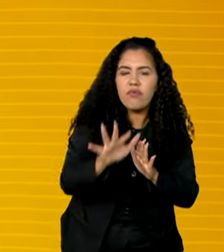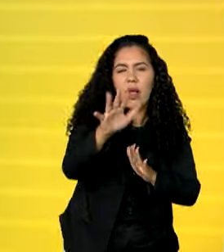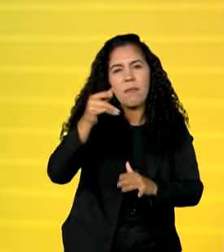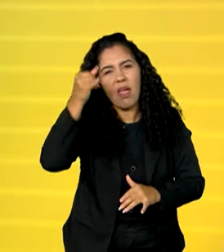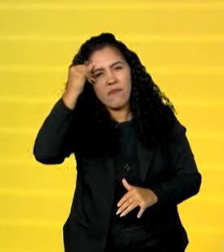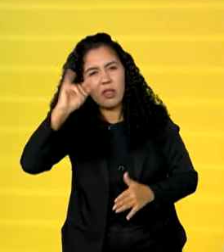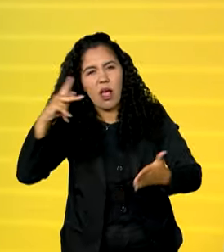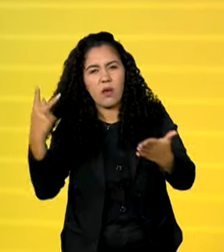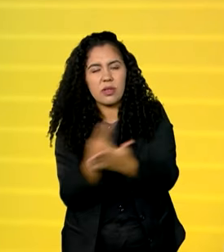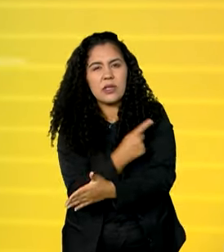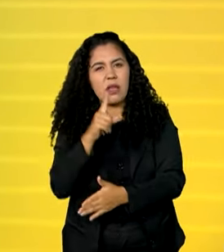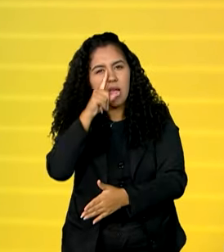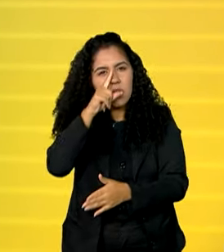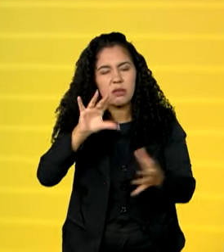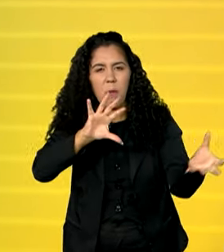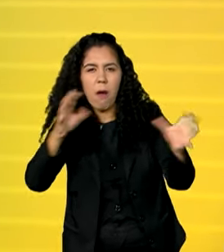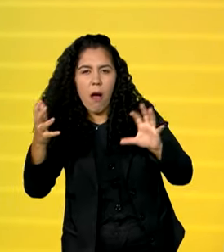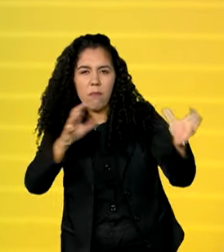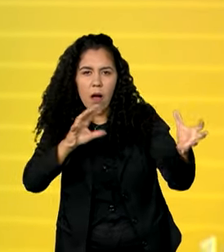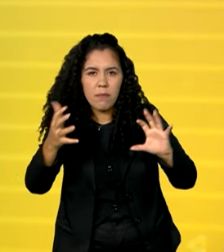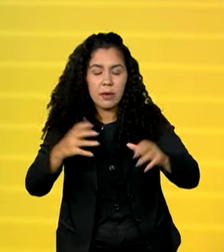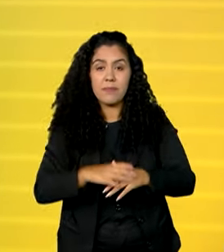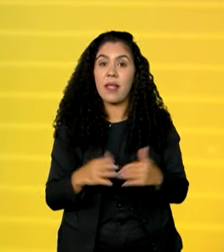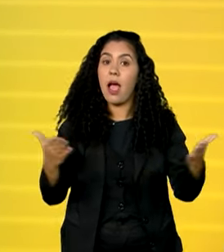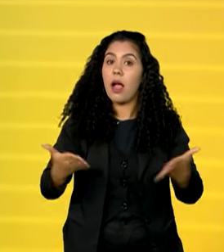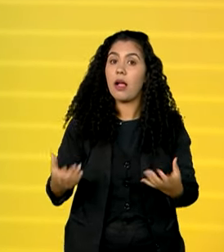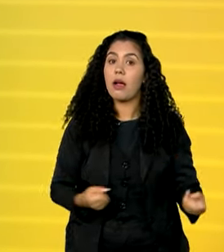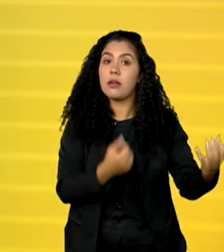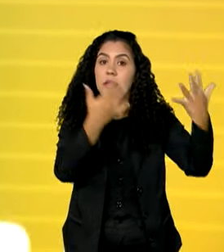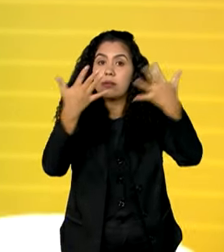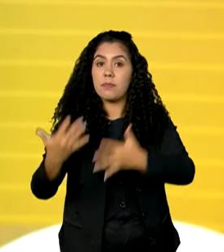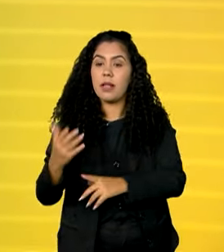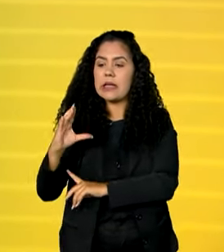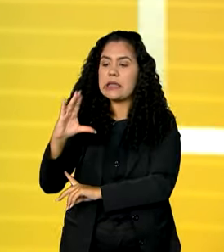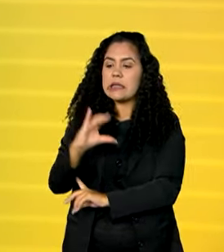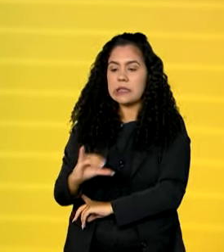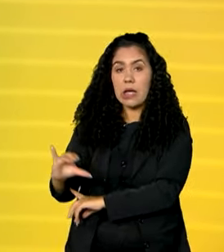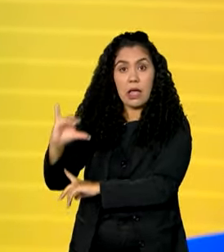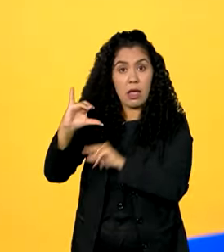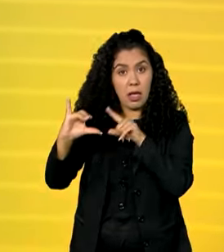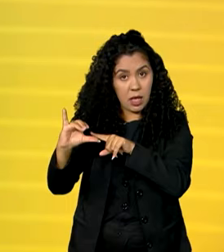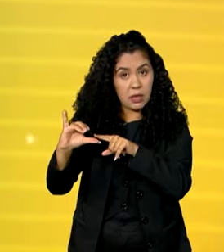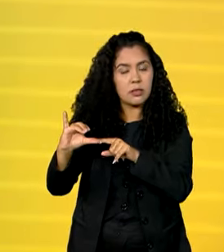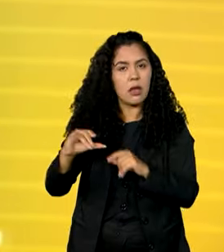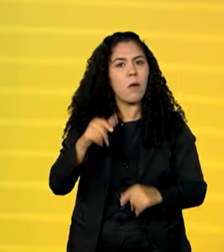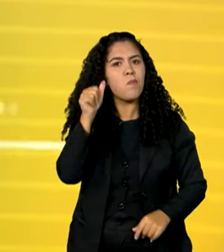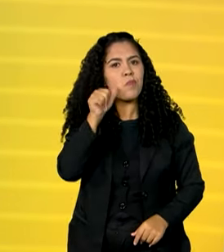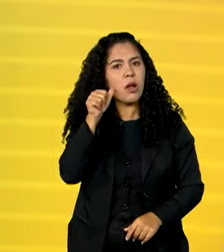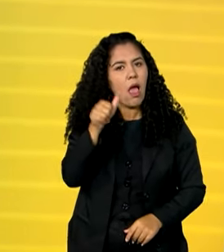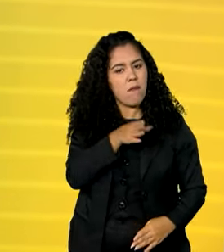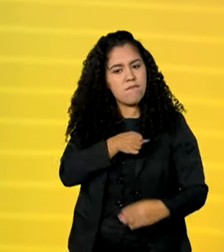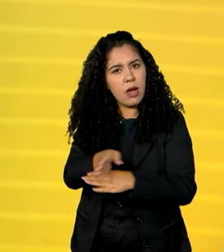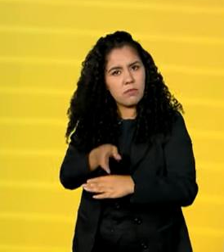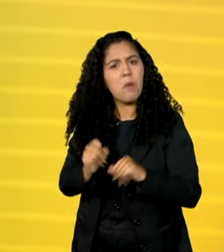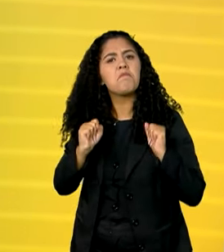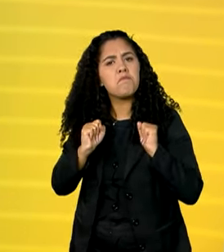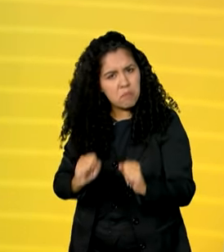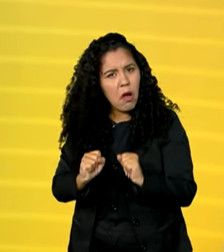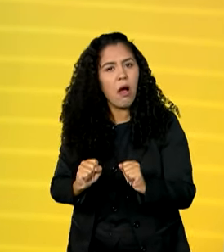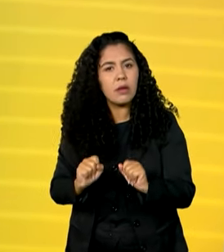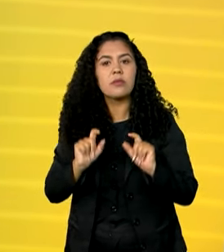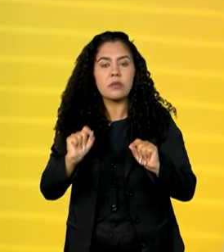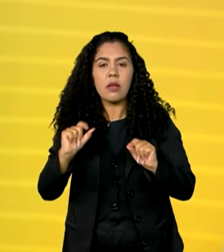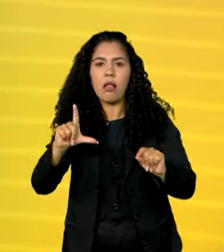desastres. Agora vamos falar de ciência, que é lugar para mulheres, sim! E a prova disso são as diferentes